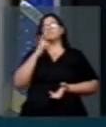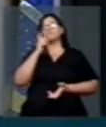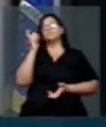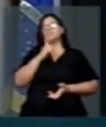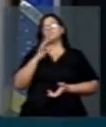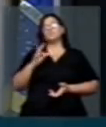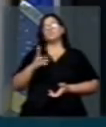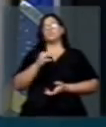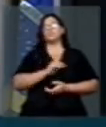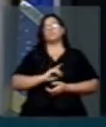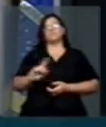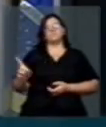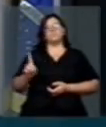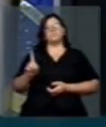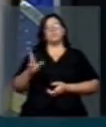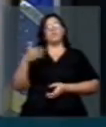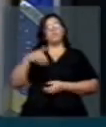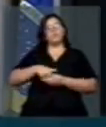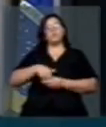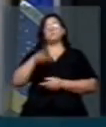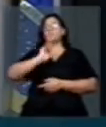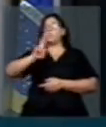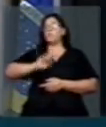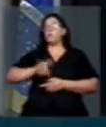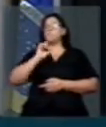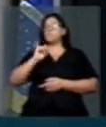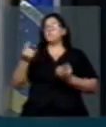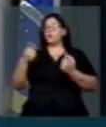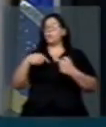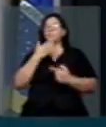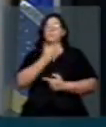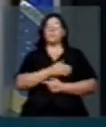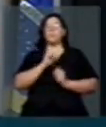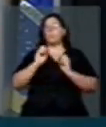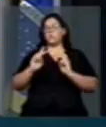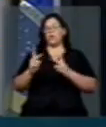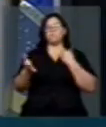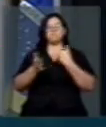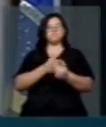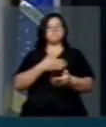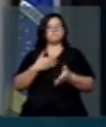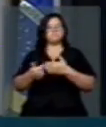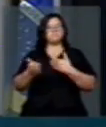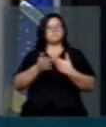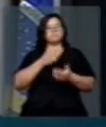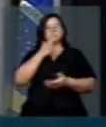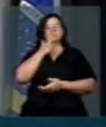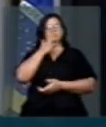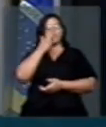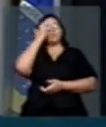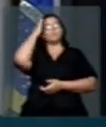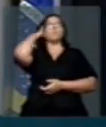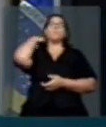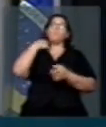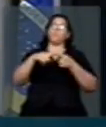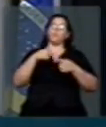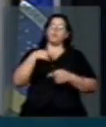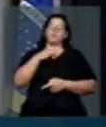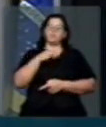Colocar em votação, nominal, quem é contra e quem é a favor da segurança da nossa blogueira. Porque eu temo pela sua